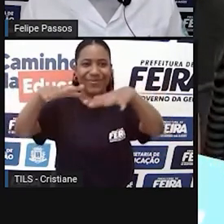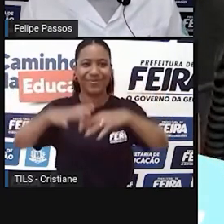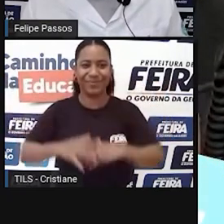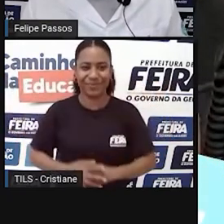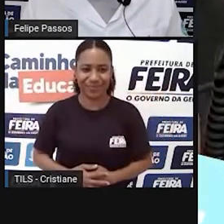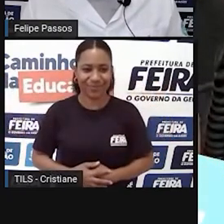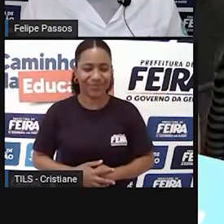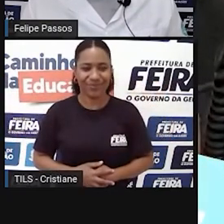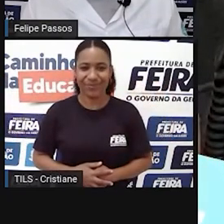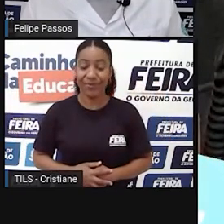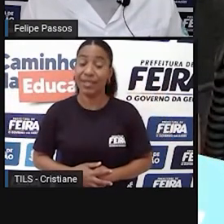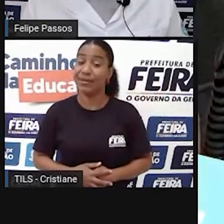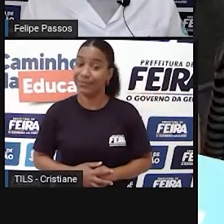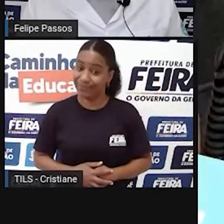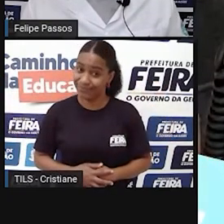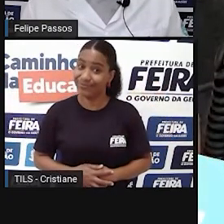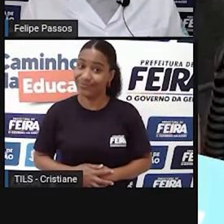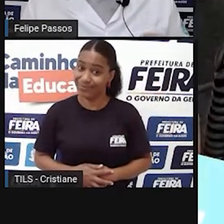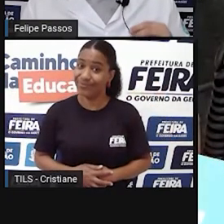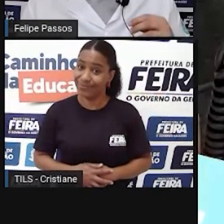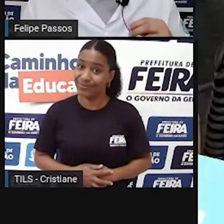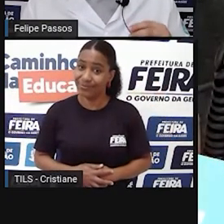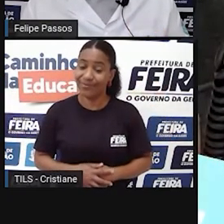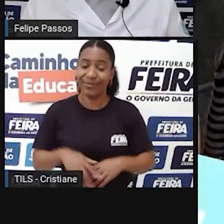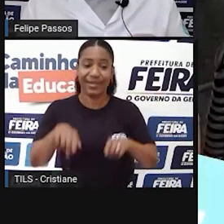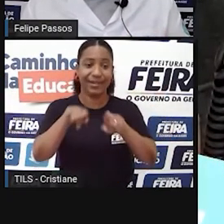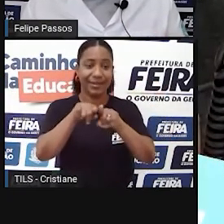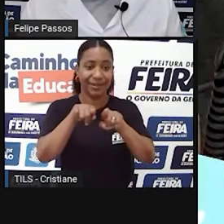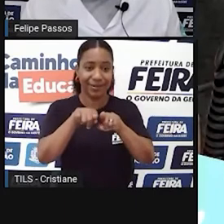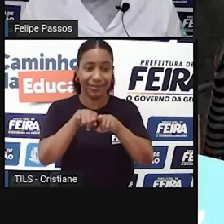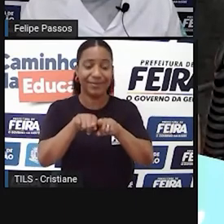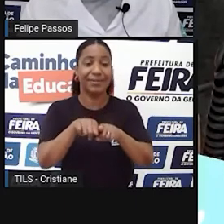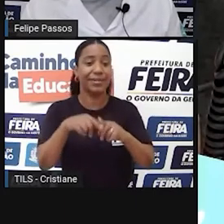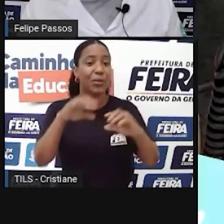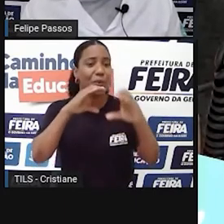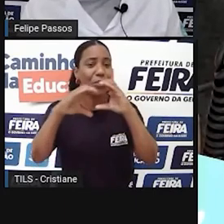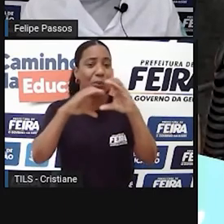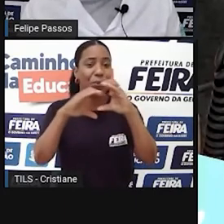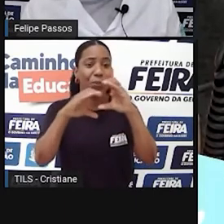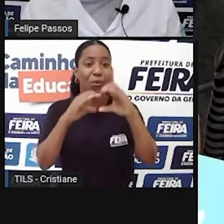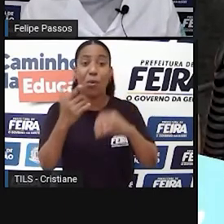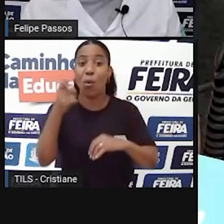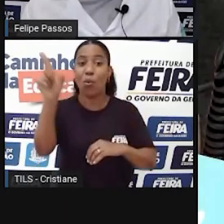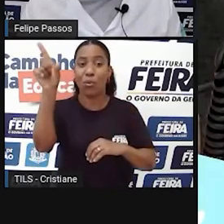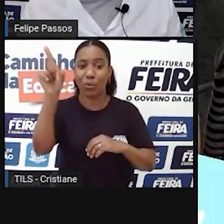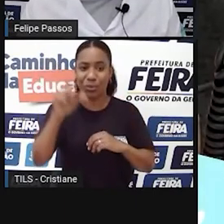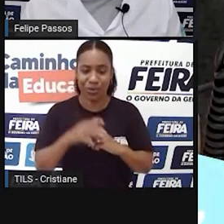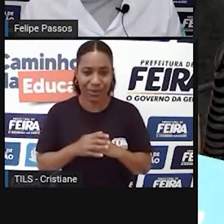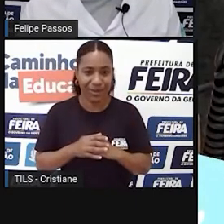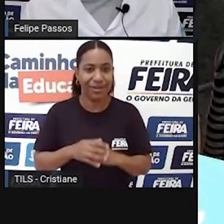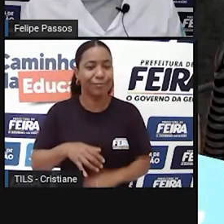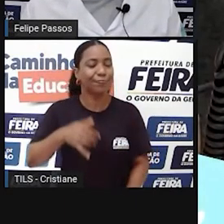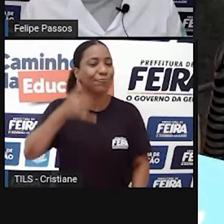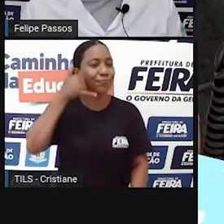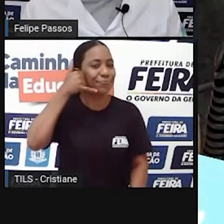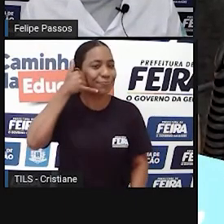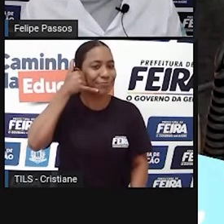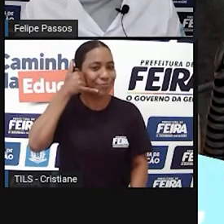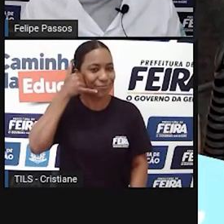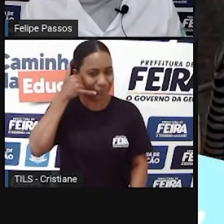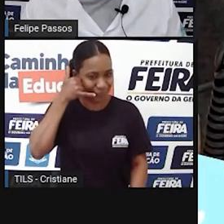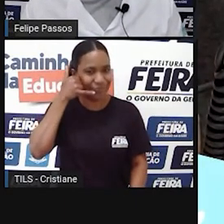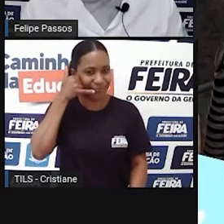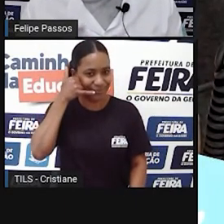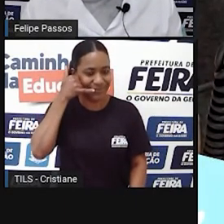Essa comunicação também passou pelos telefones, né? Os telefones, eles a princípio, eles tinham